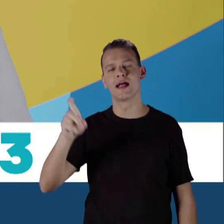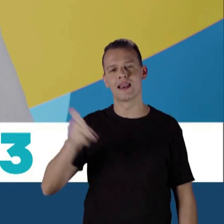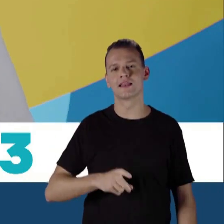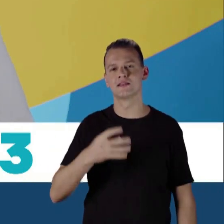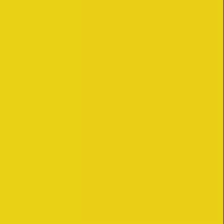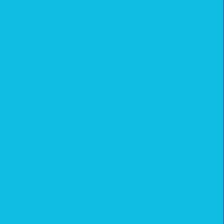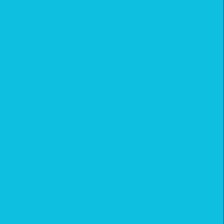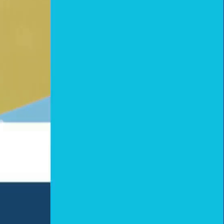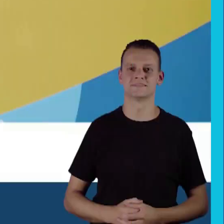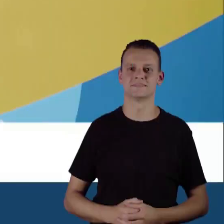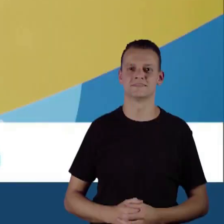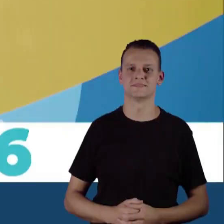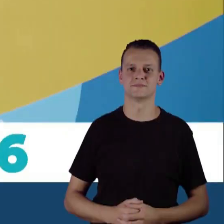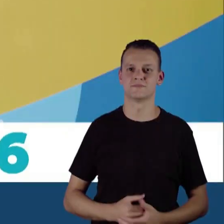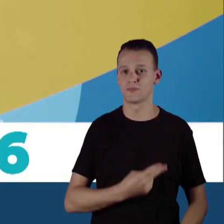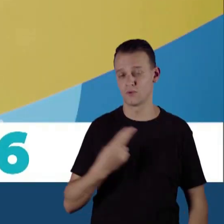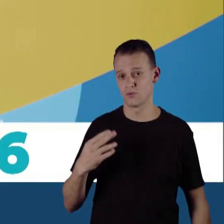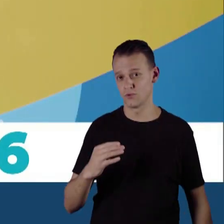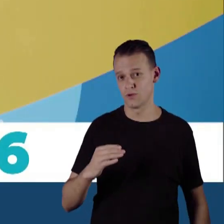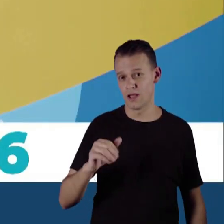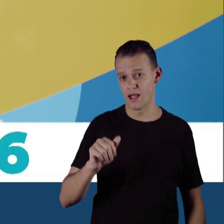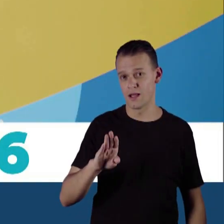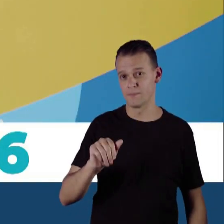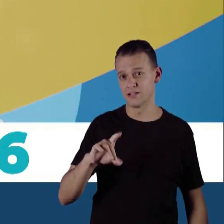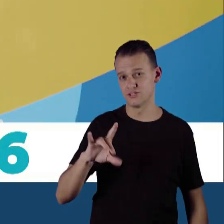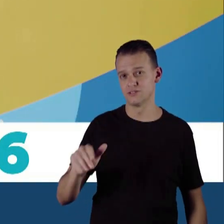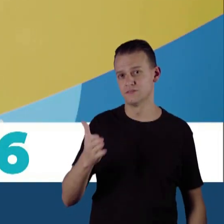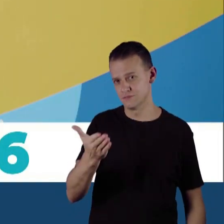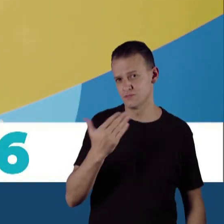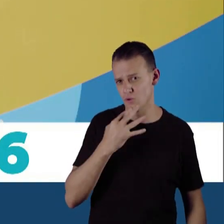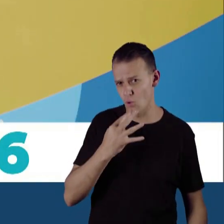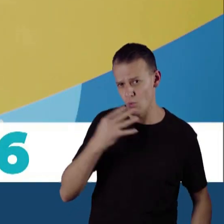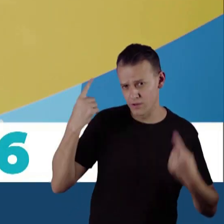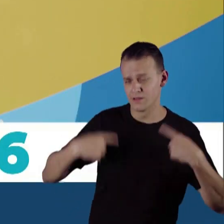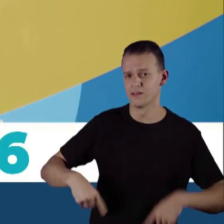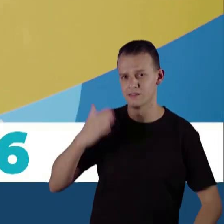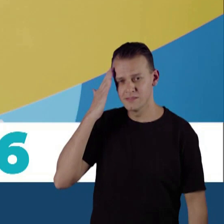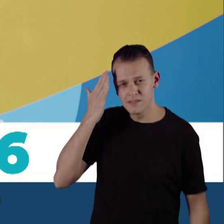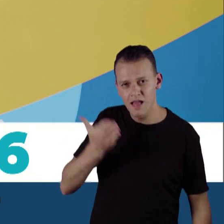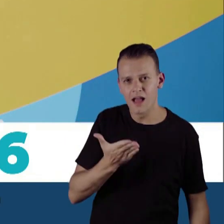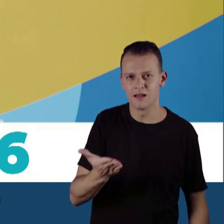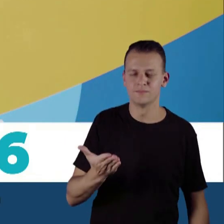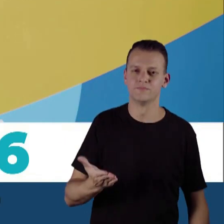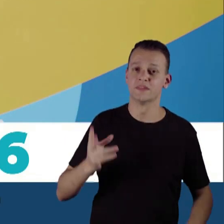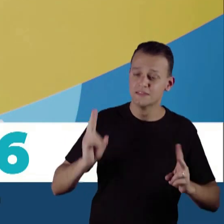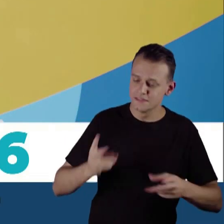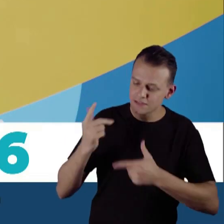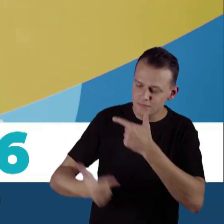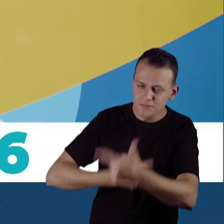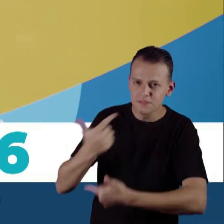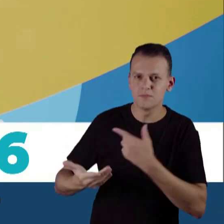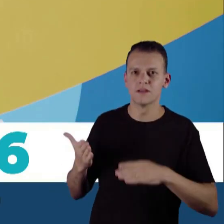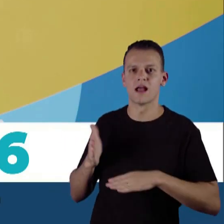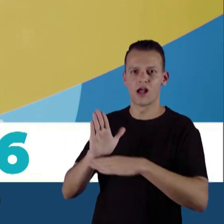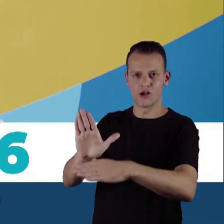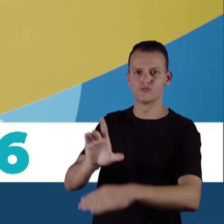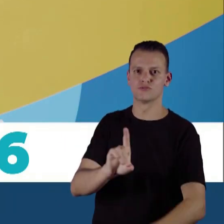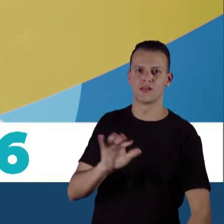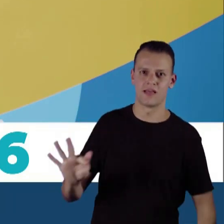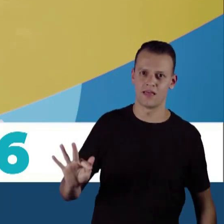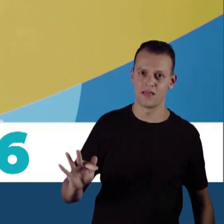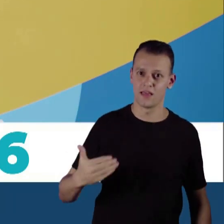44-123. Maria Badia em azul escuro. Deputada distrital 44566 em azul claro.